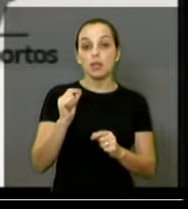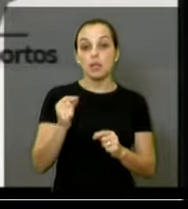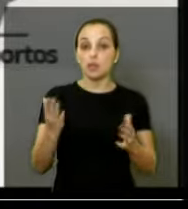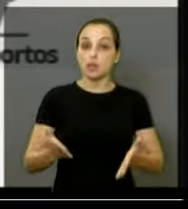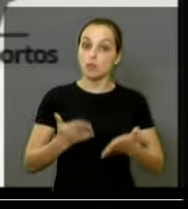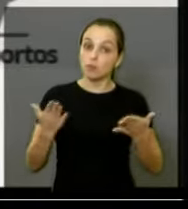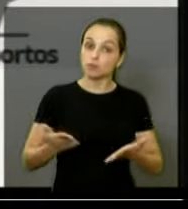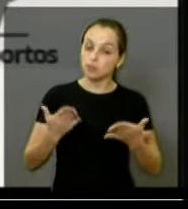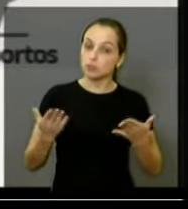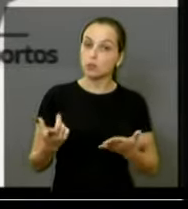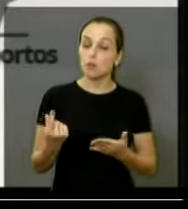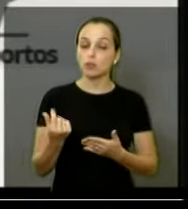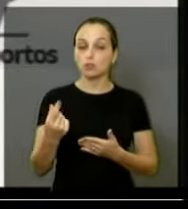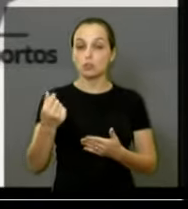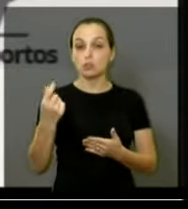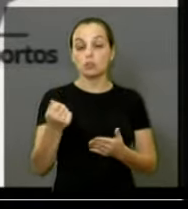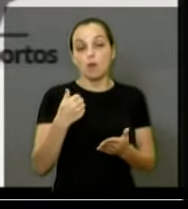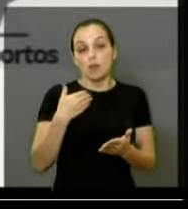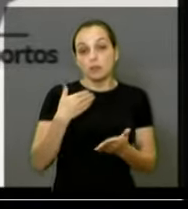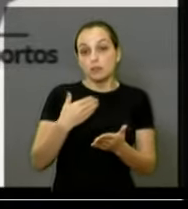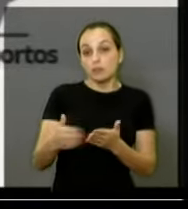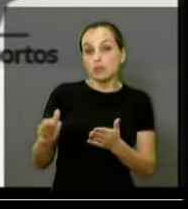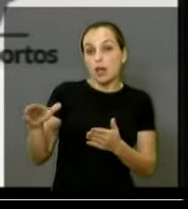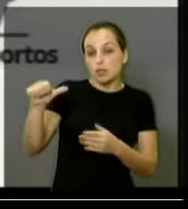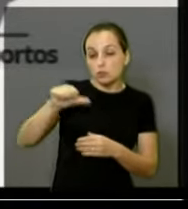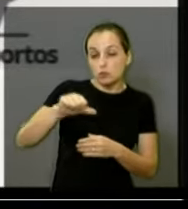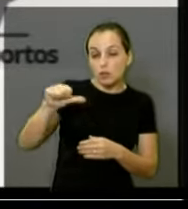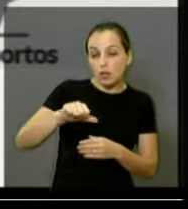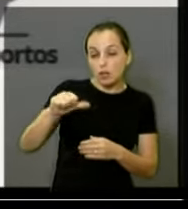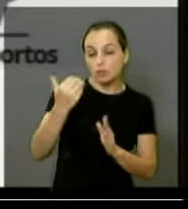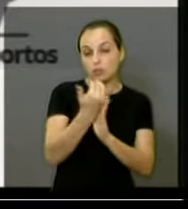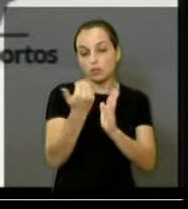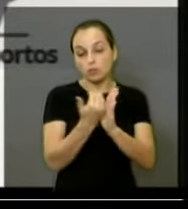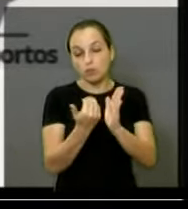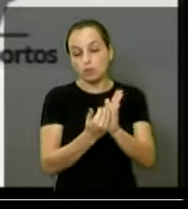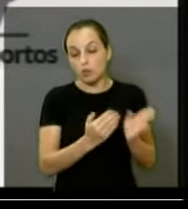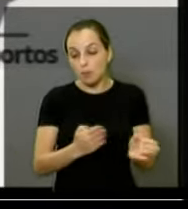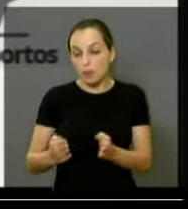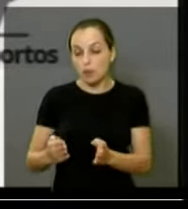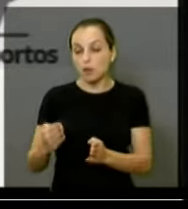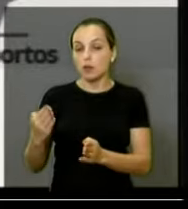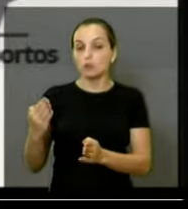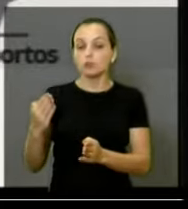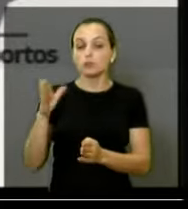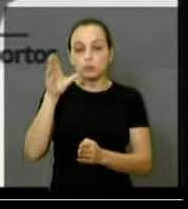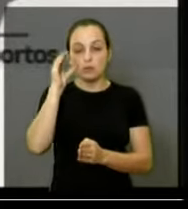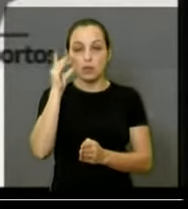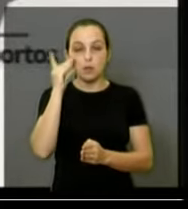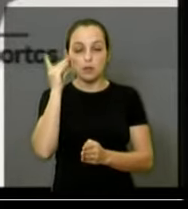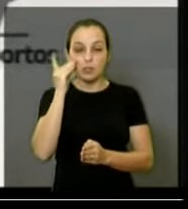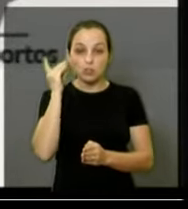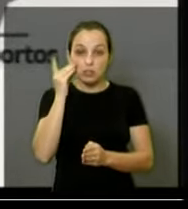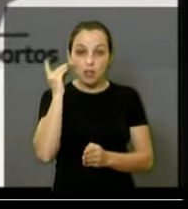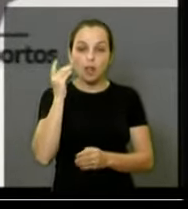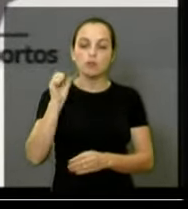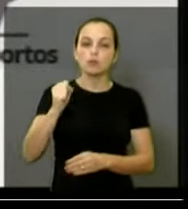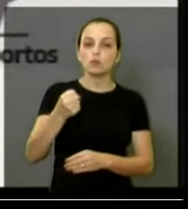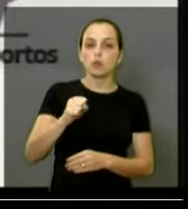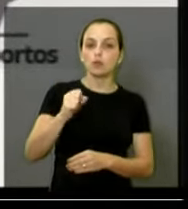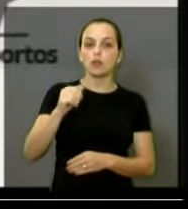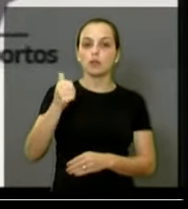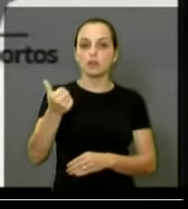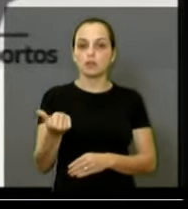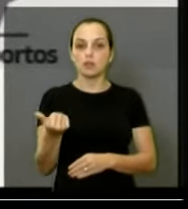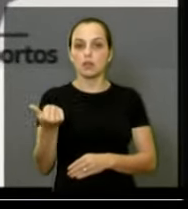o governo Dilma sai da pauta negativa, que pautou o segundo mandato dela, até o momento, são R 86